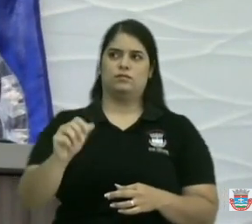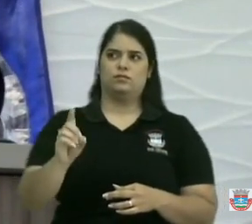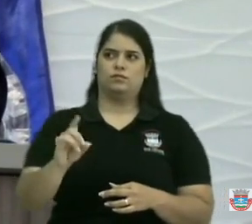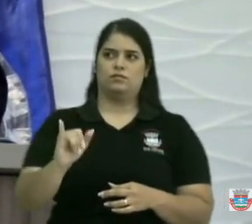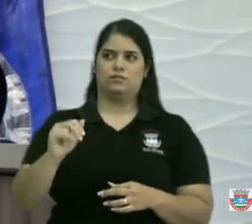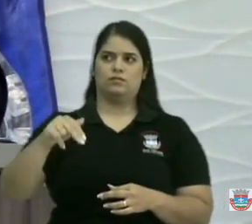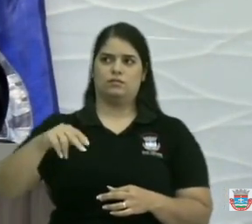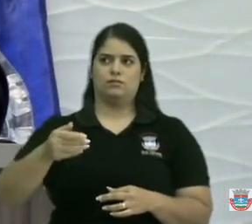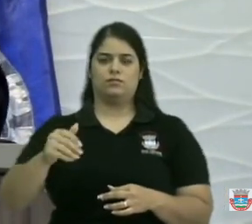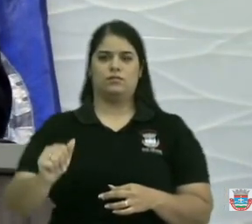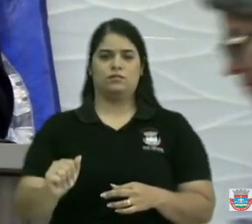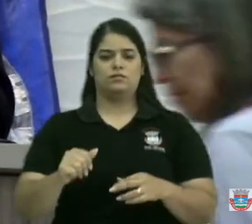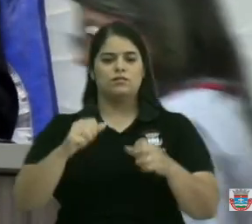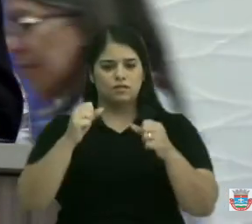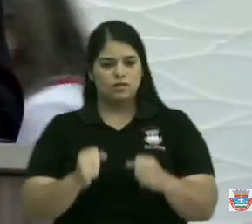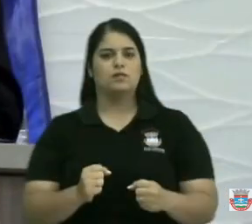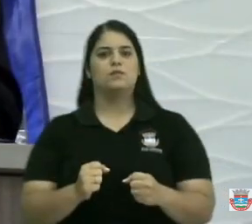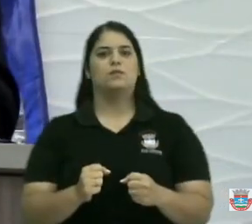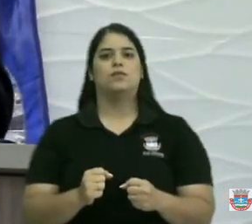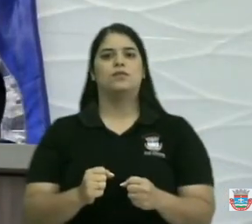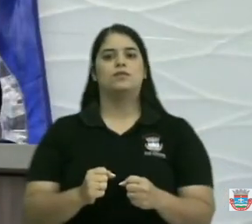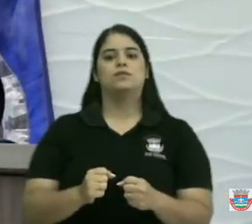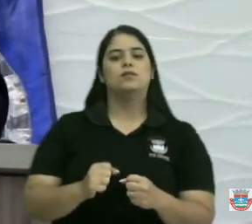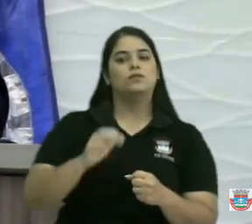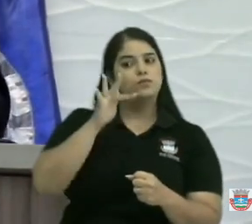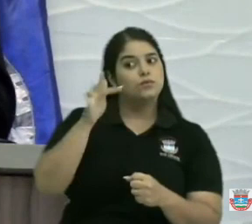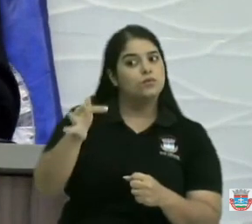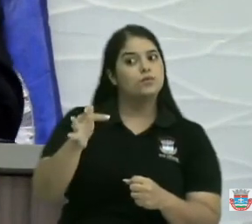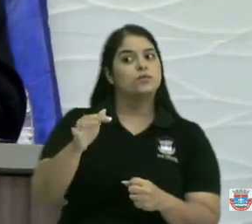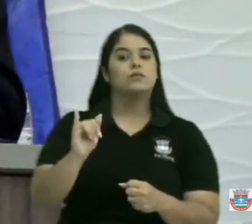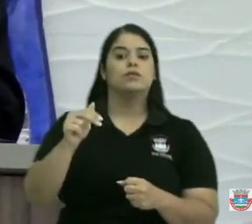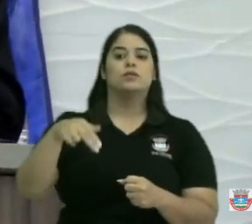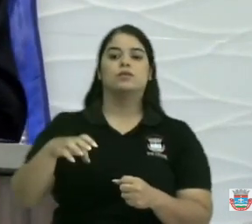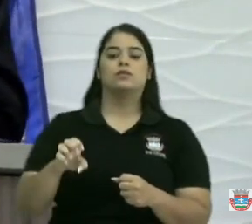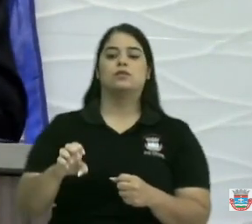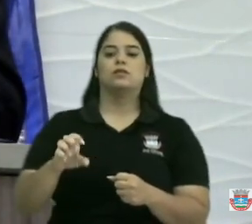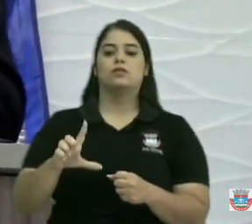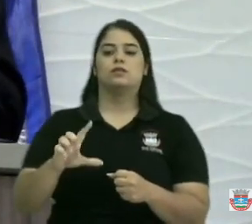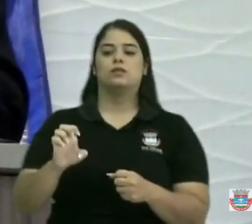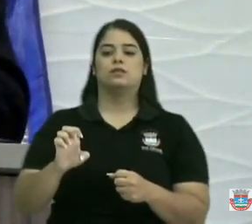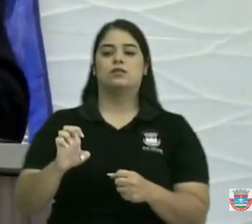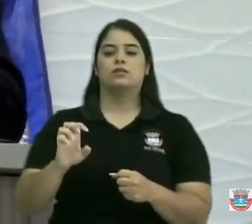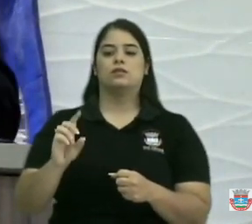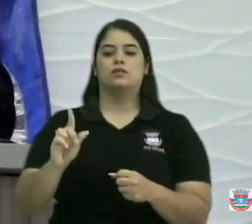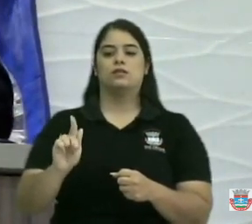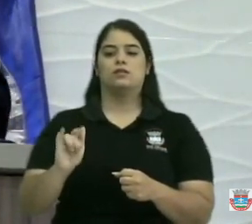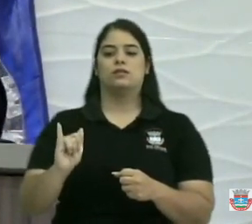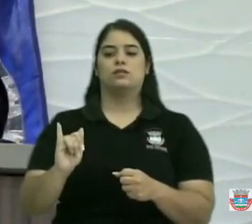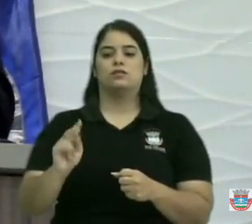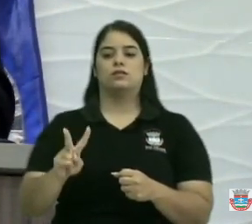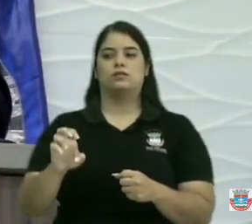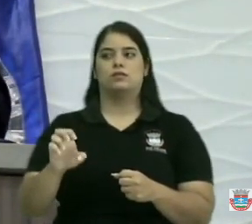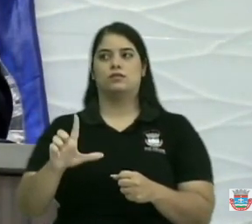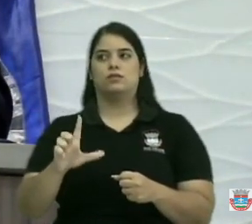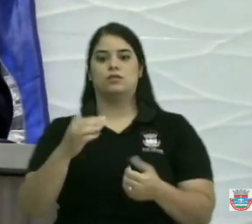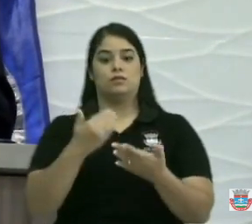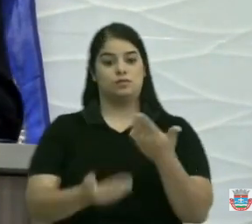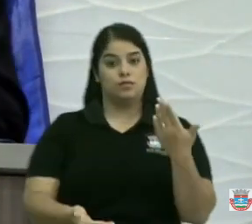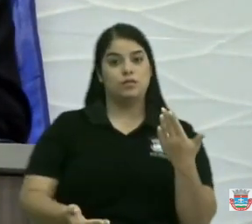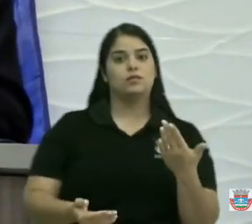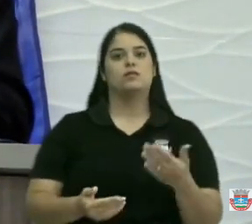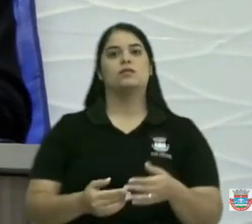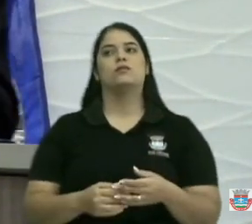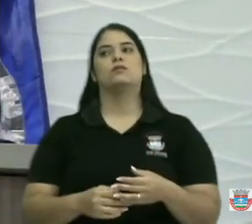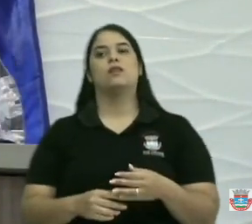Excelência inelegível. Pode deixar. Está aí na primeira instância, já perdeu, recorreu pra